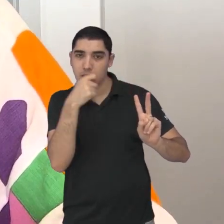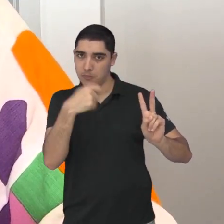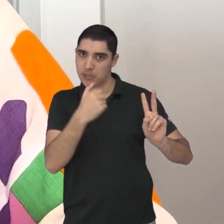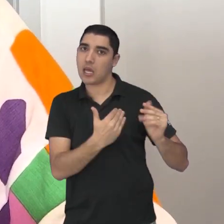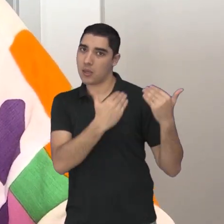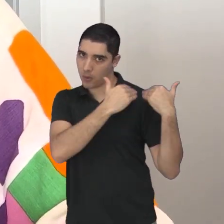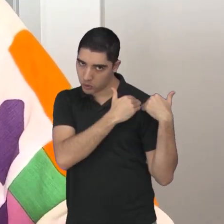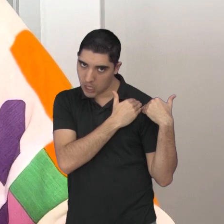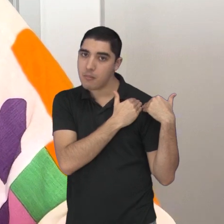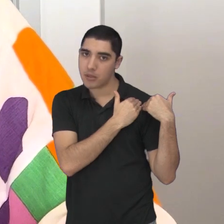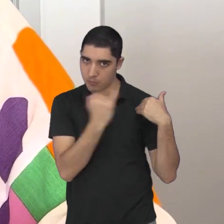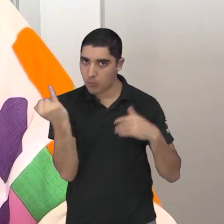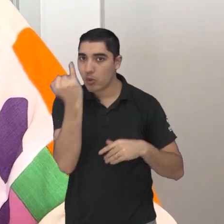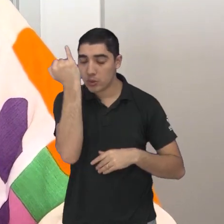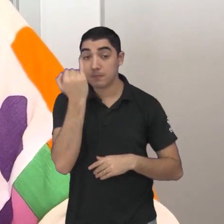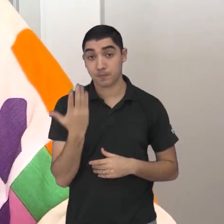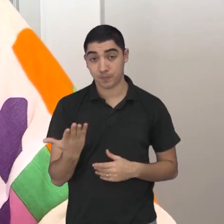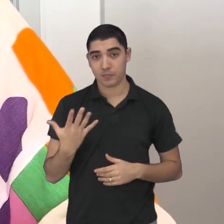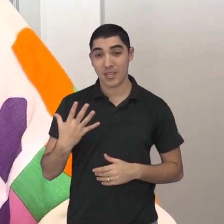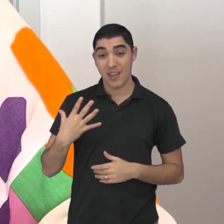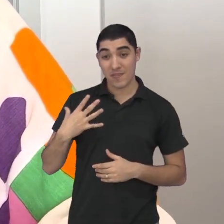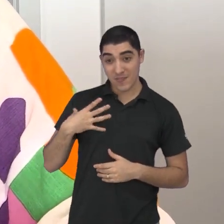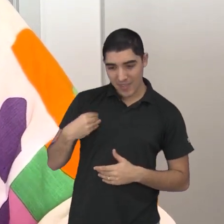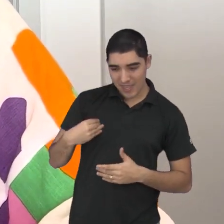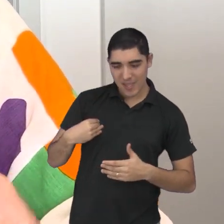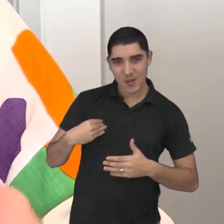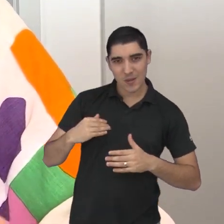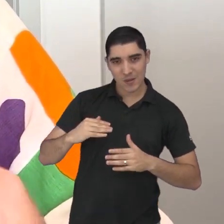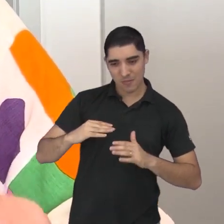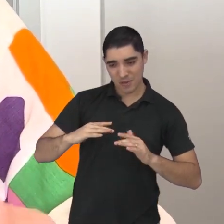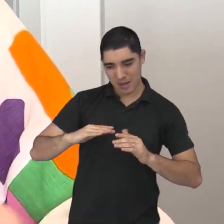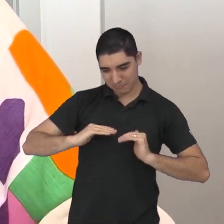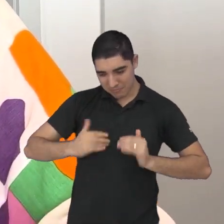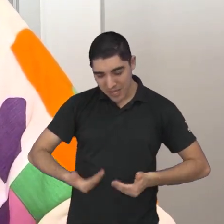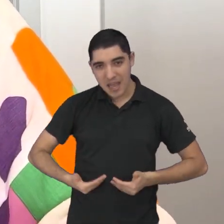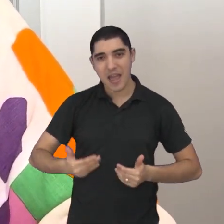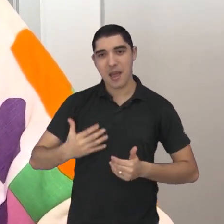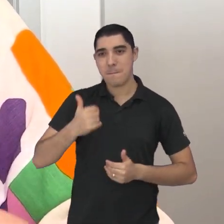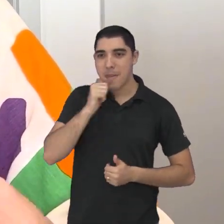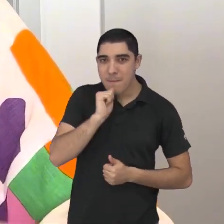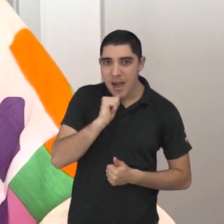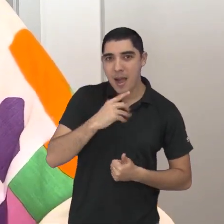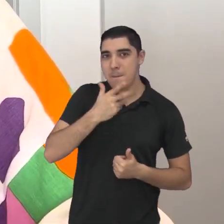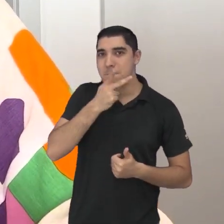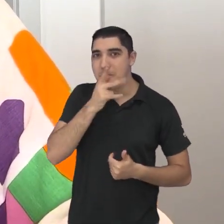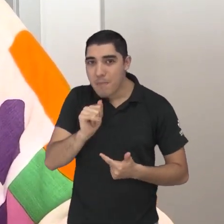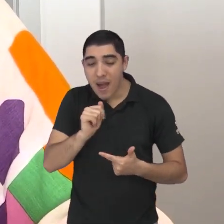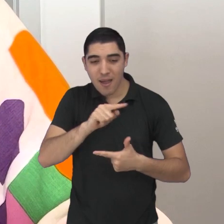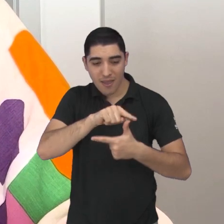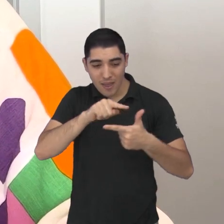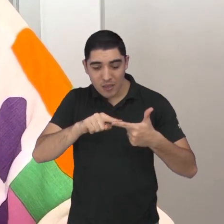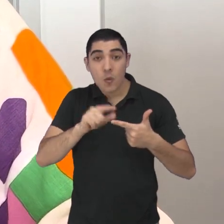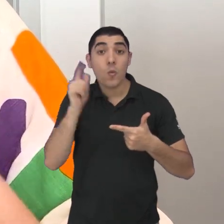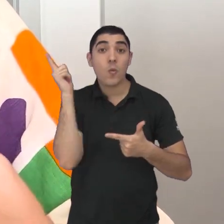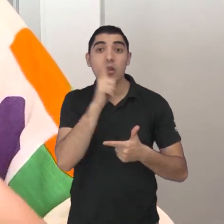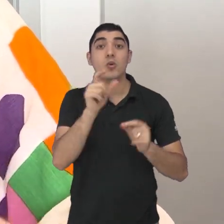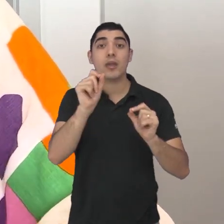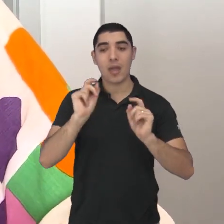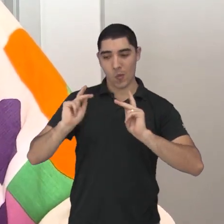sabe a maternidade ela é a única forma né a maternidade a paternidade são as únicas formas do ser humano